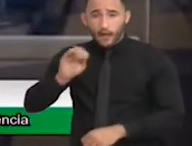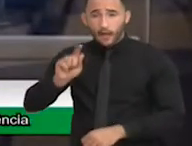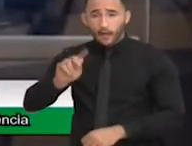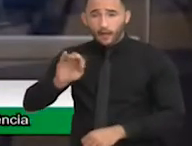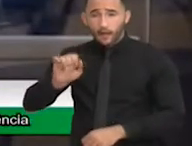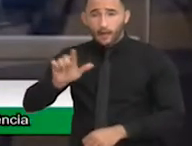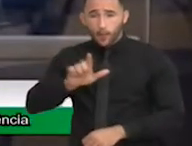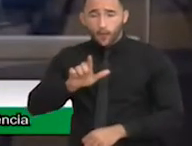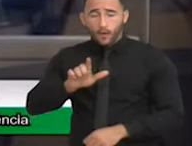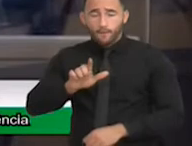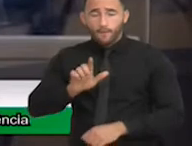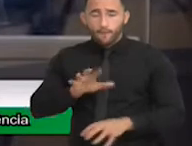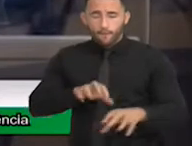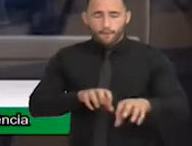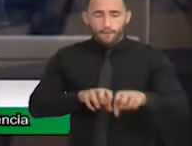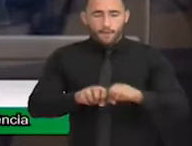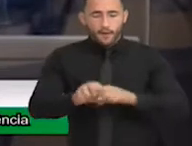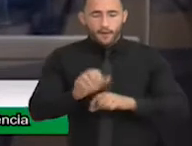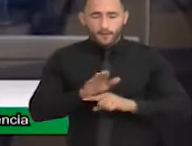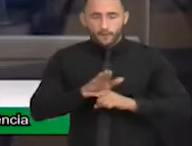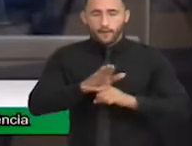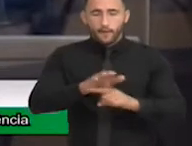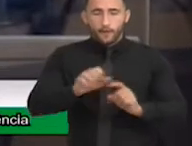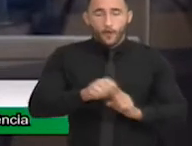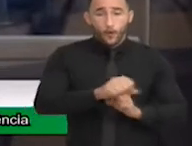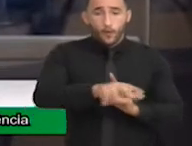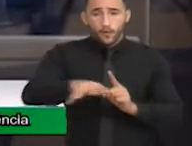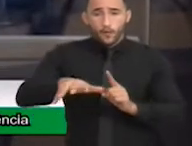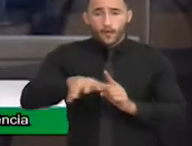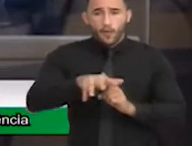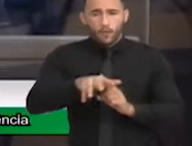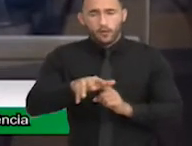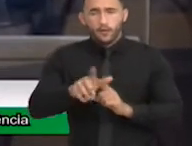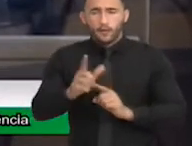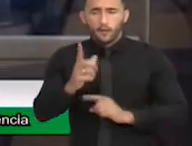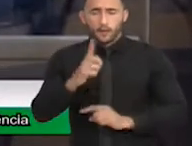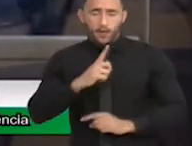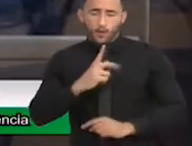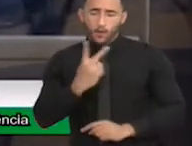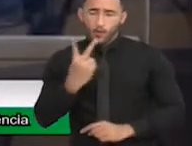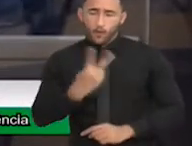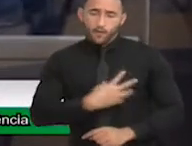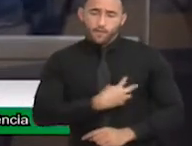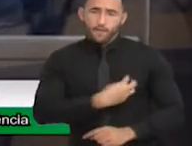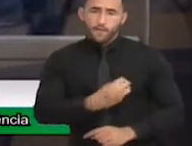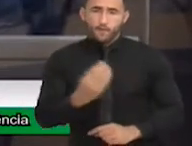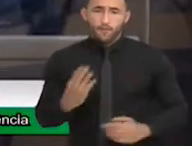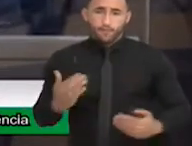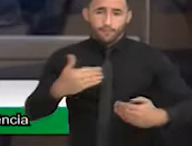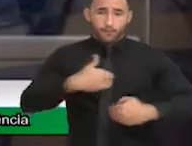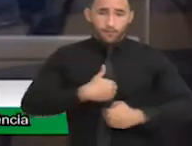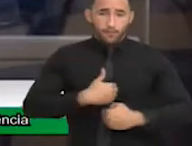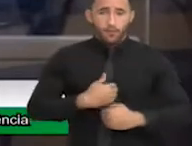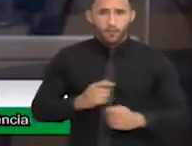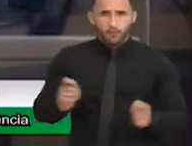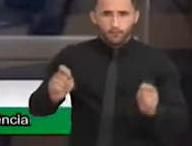social, mãe de duas crianças com transtorno no aspecto autismo. Você tem 20 minutos.